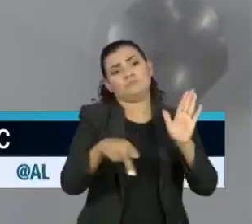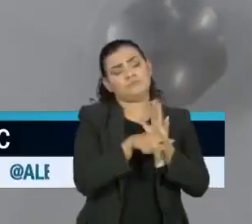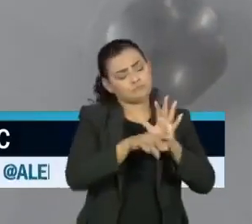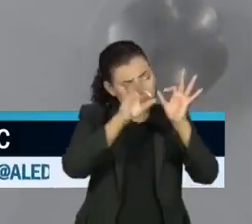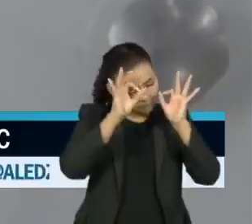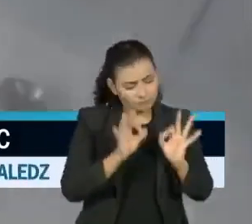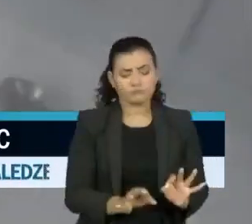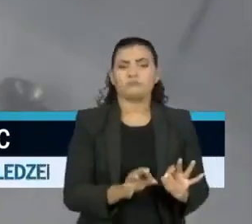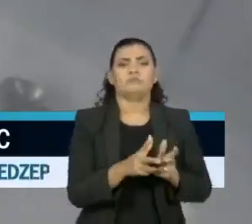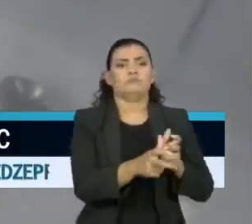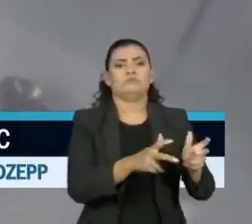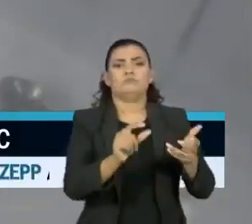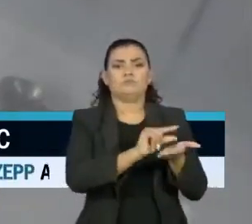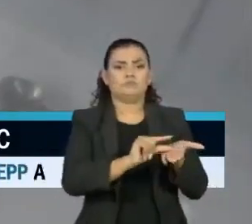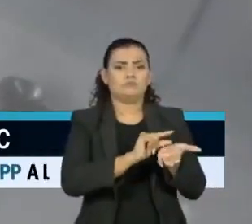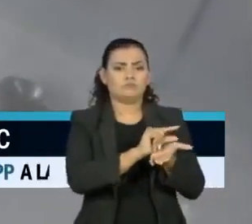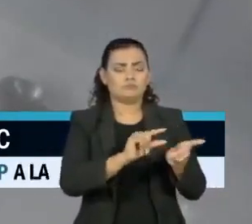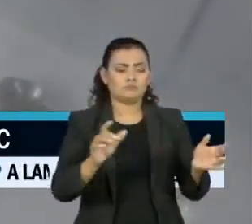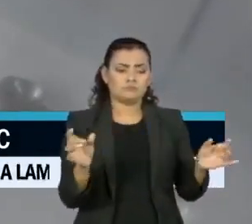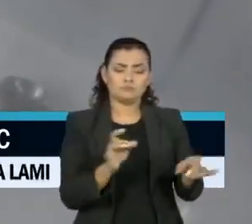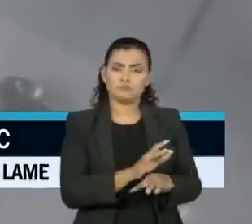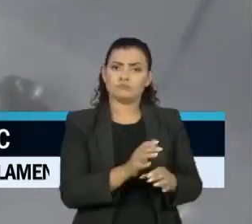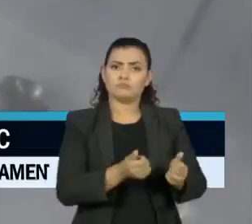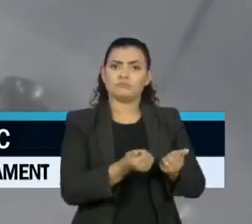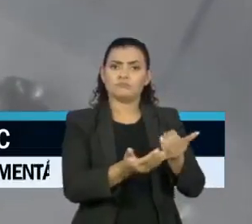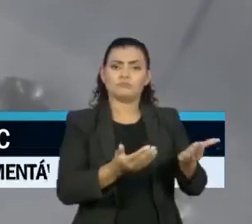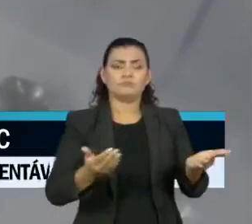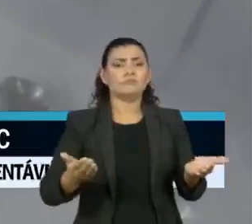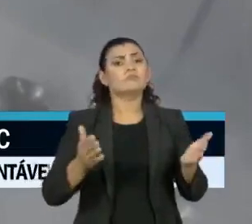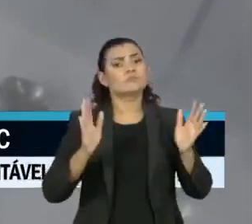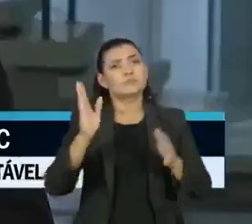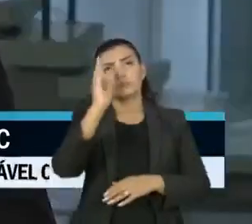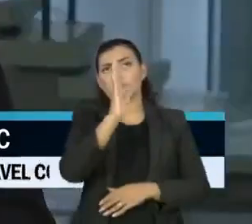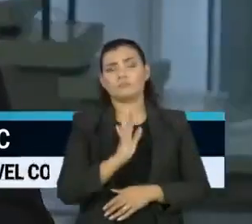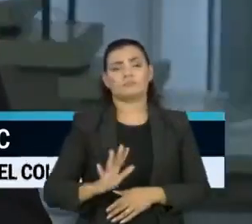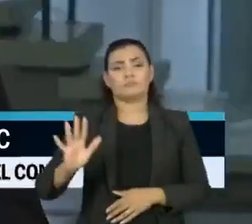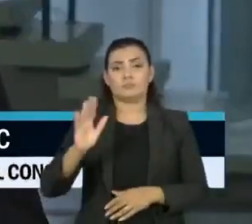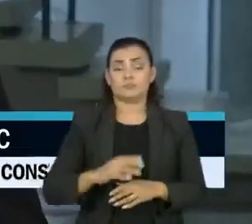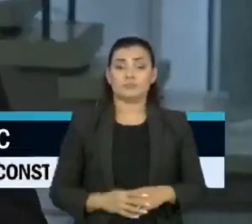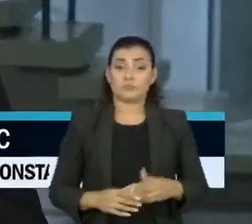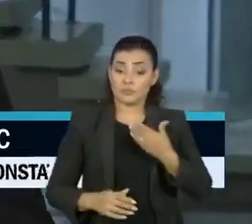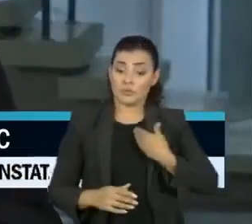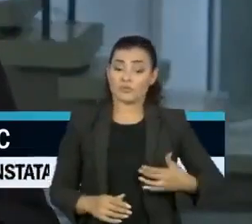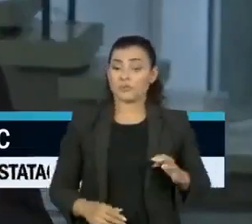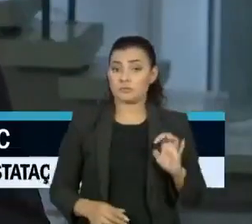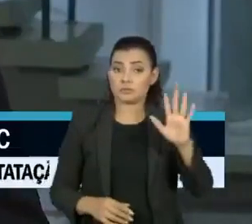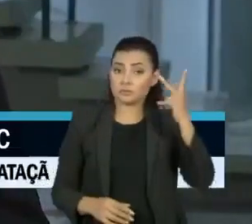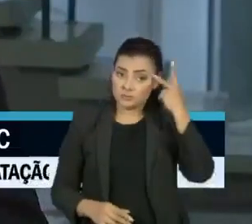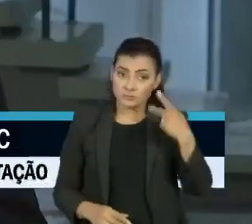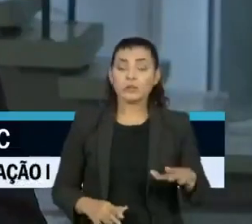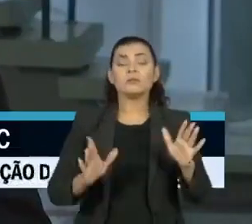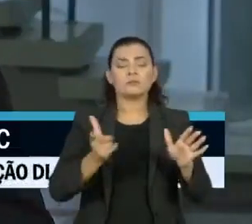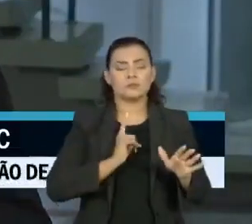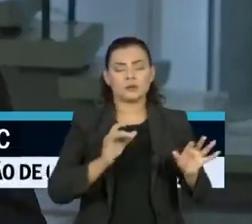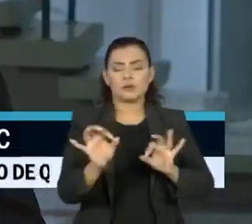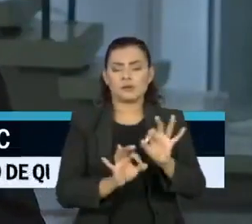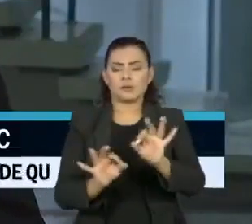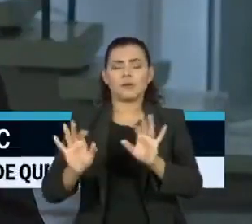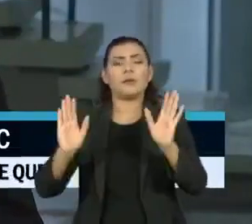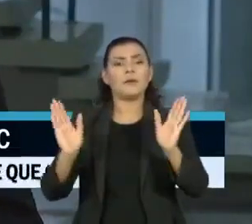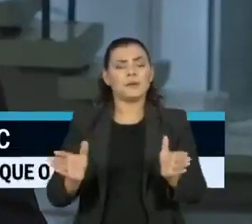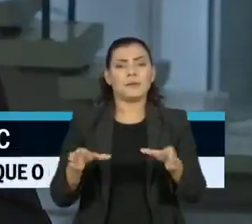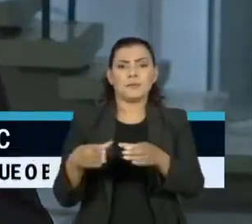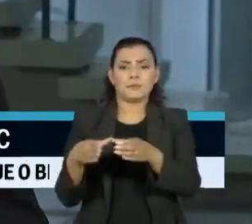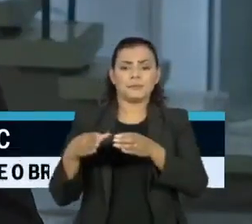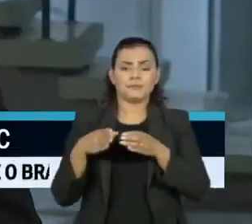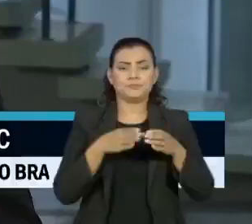proporcionalidade de vacinas que serão distribuídas para todo o país. O governo de São Paulo diz já ter a estrutura para vacinar